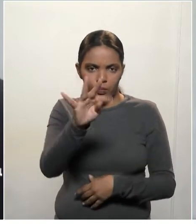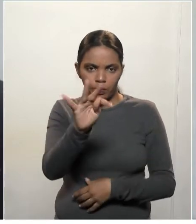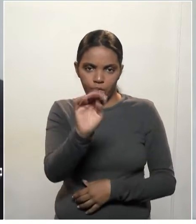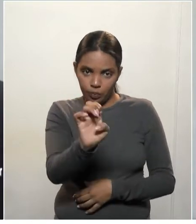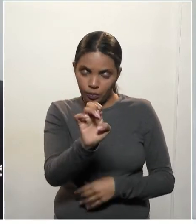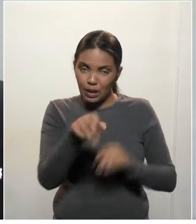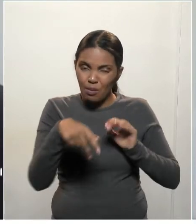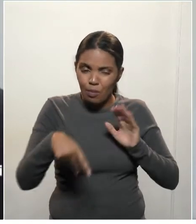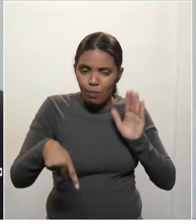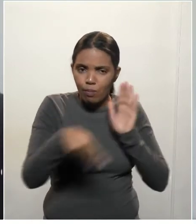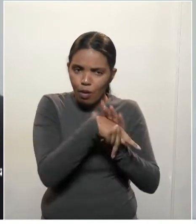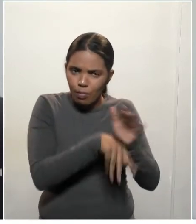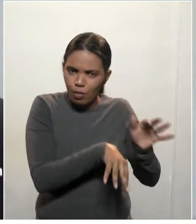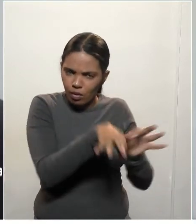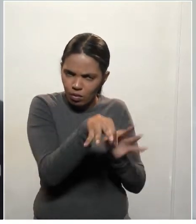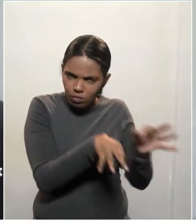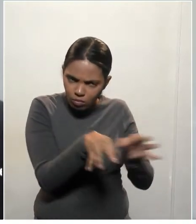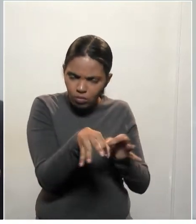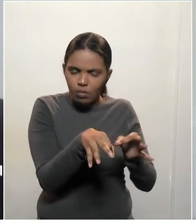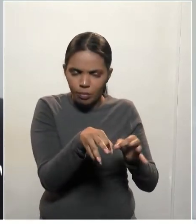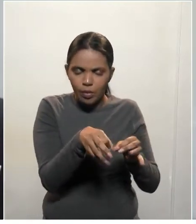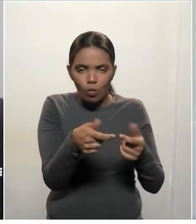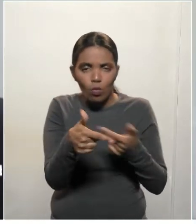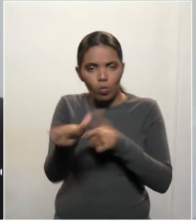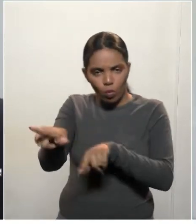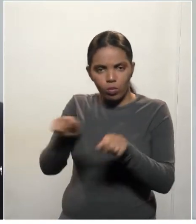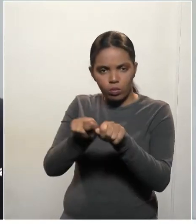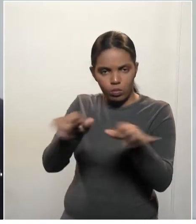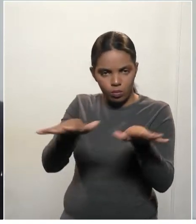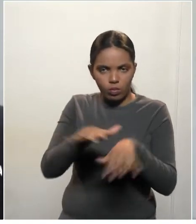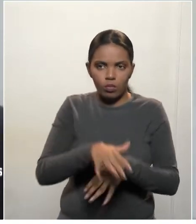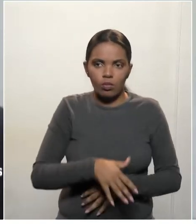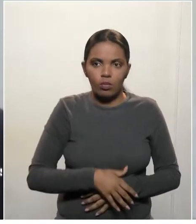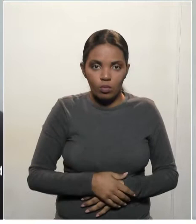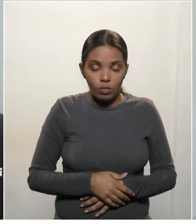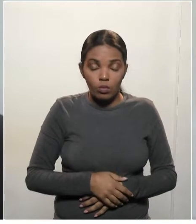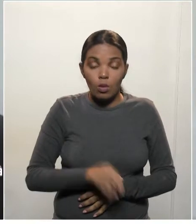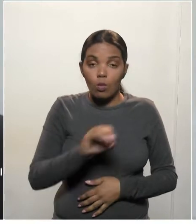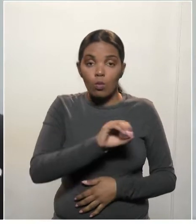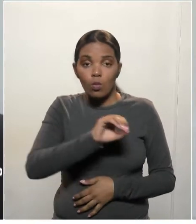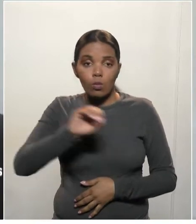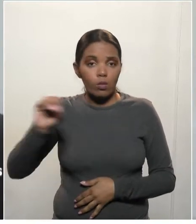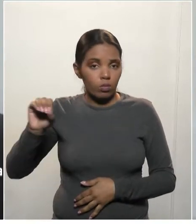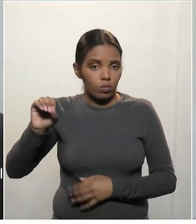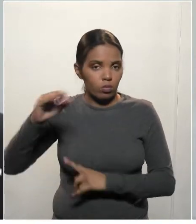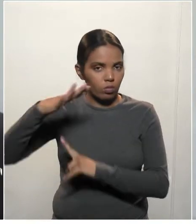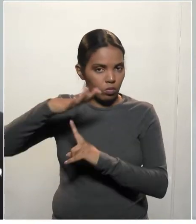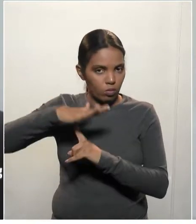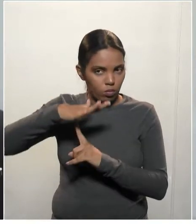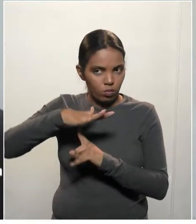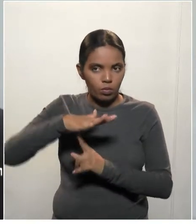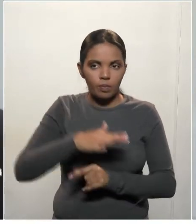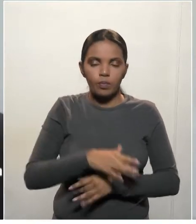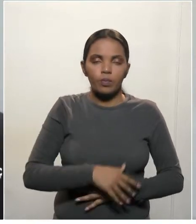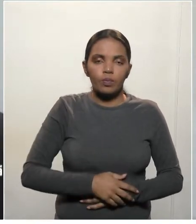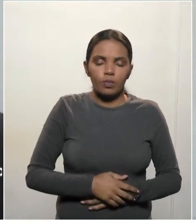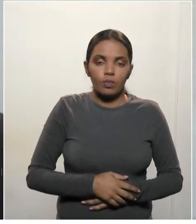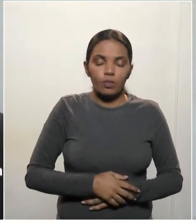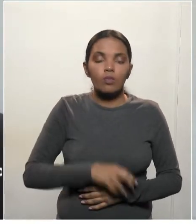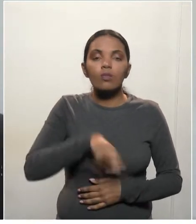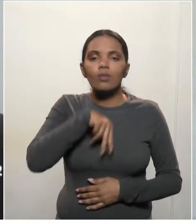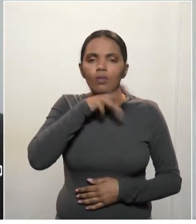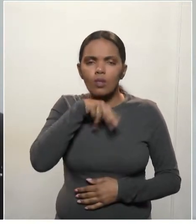para combater a pandemia. E no oeste do Paraná, em